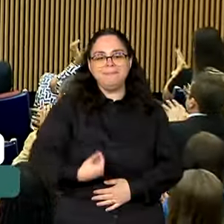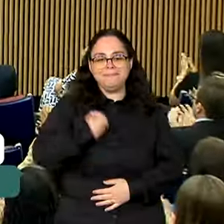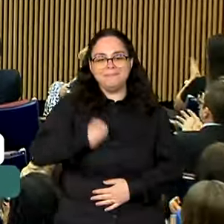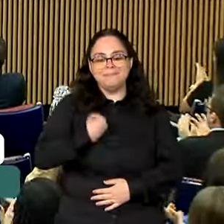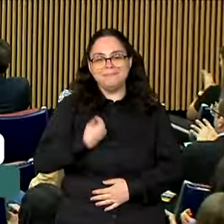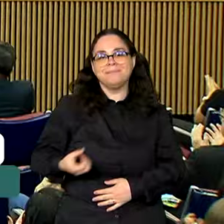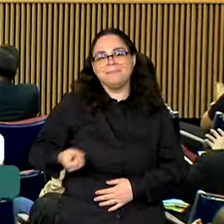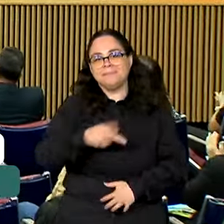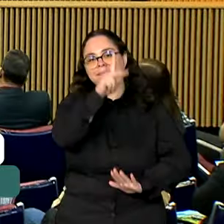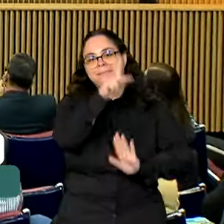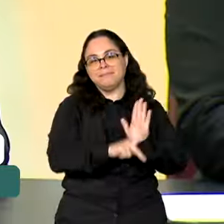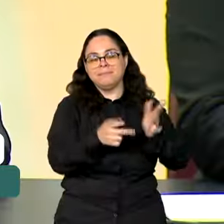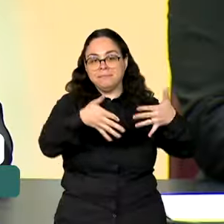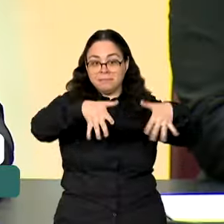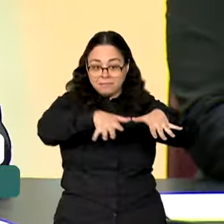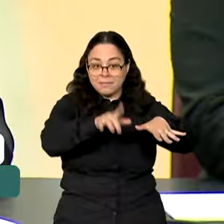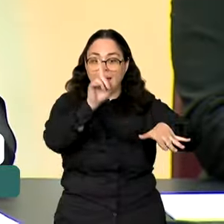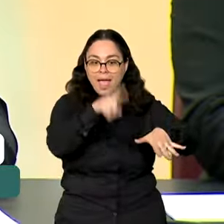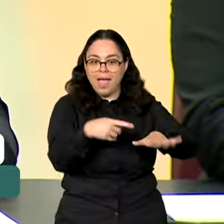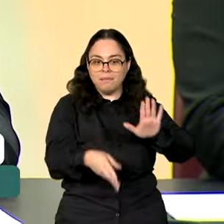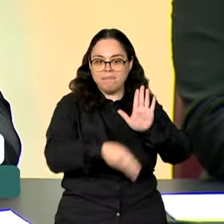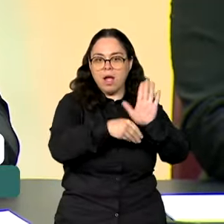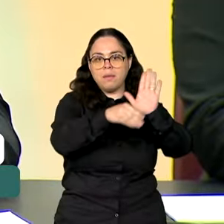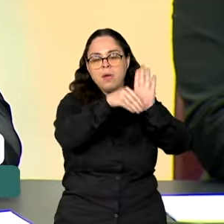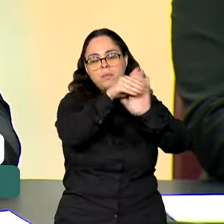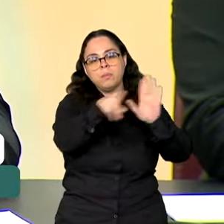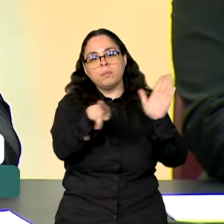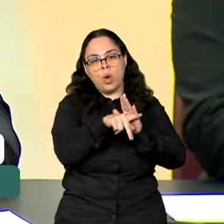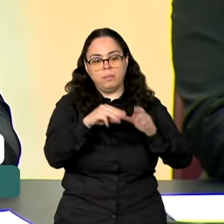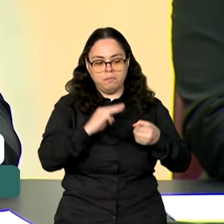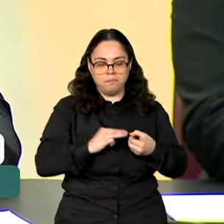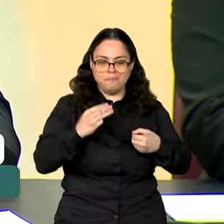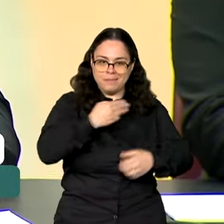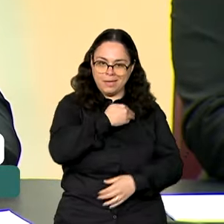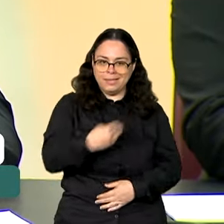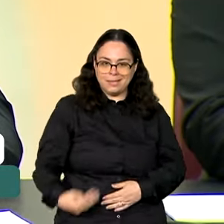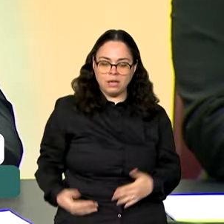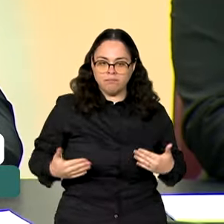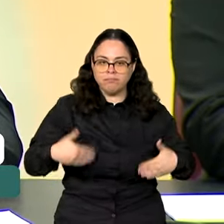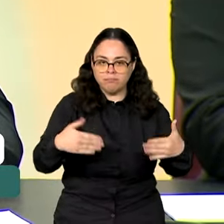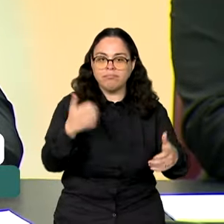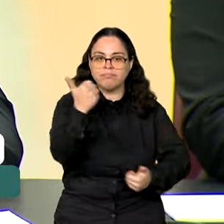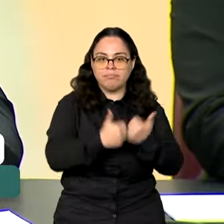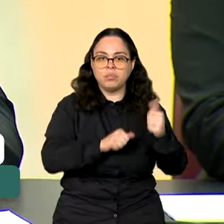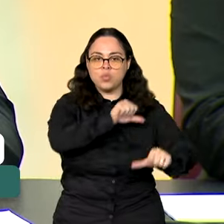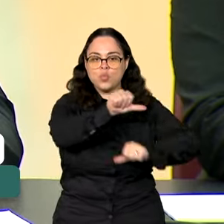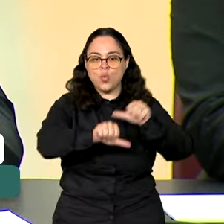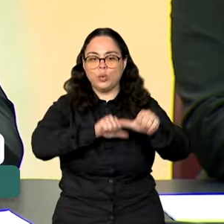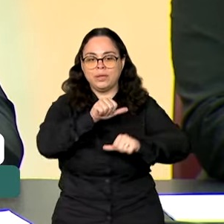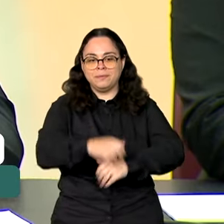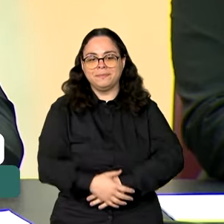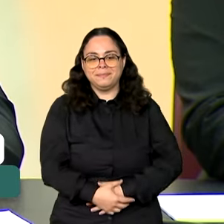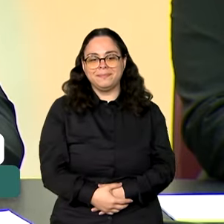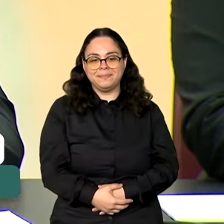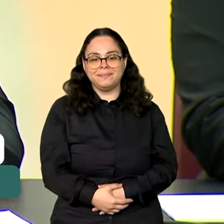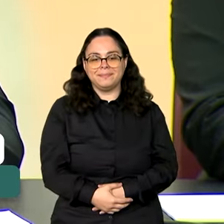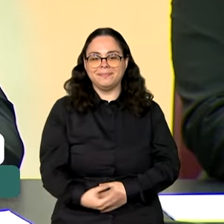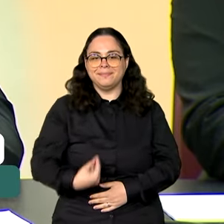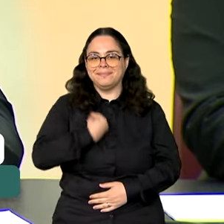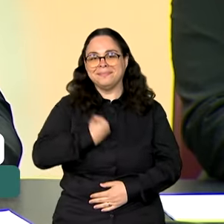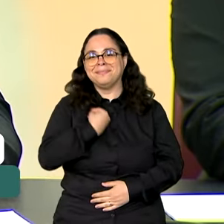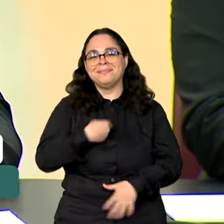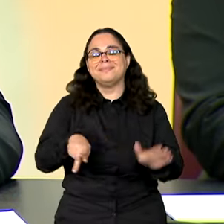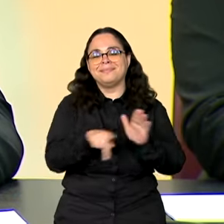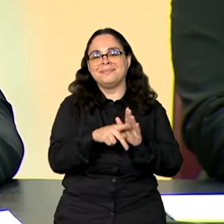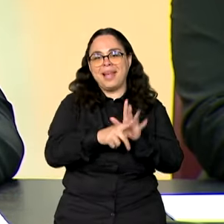projetos de inclusão é a contribuição do Ministério do Esporte para mudar essa realidade. O Ministério do Esporte,